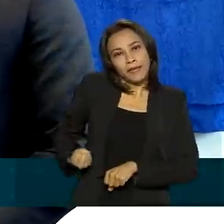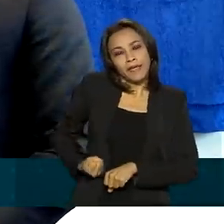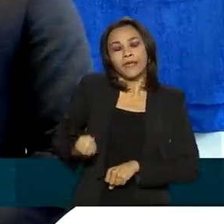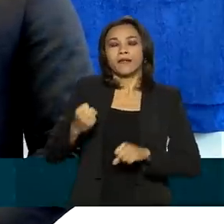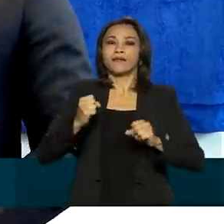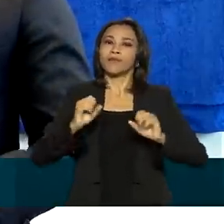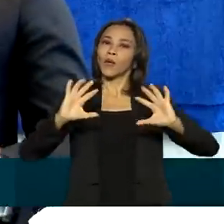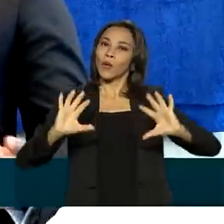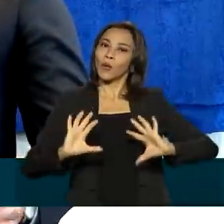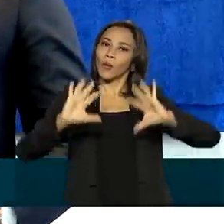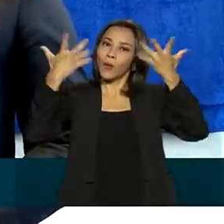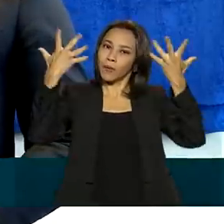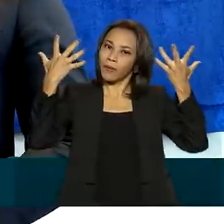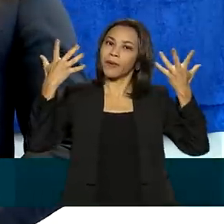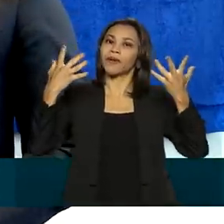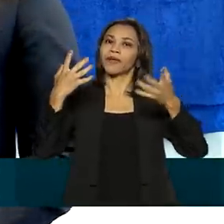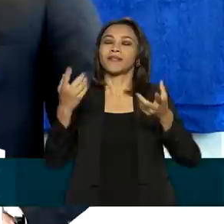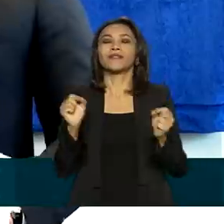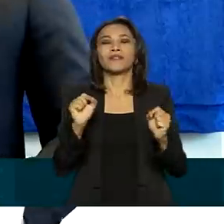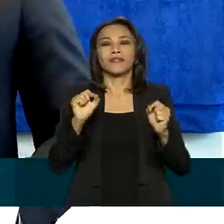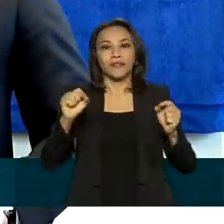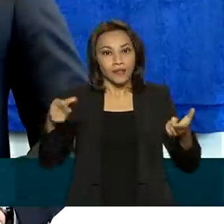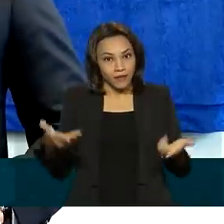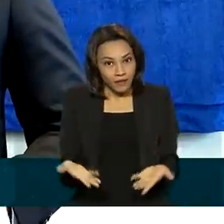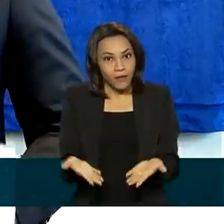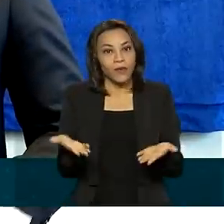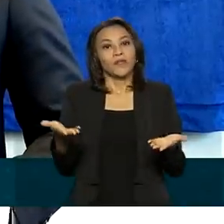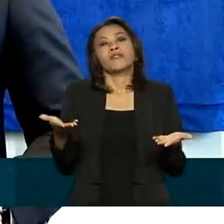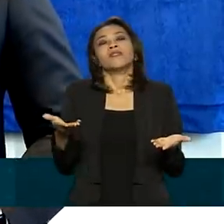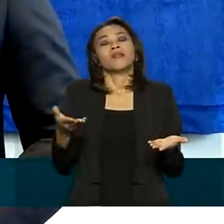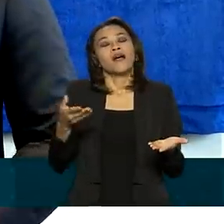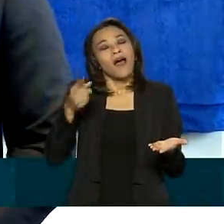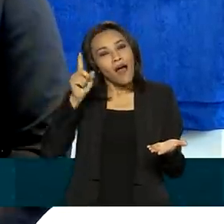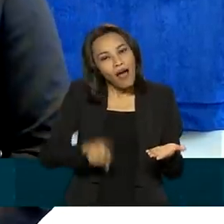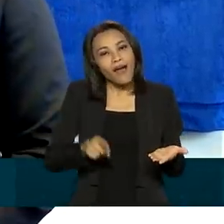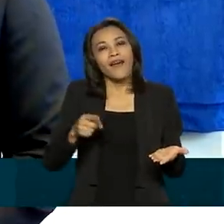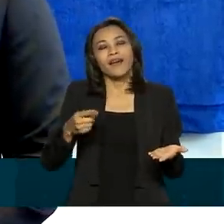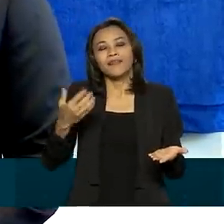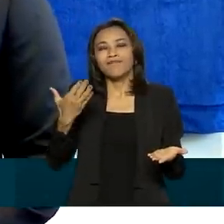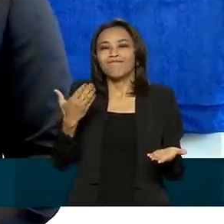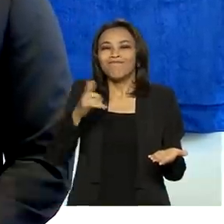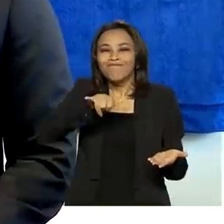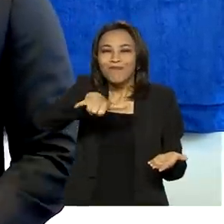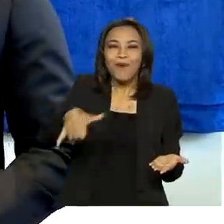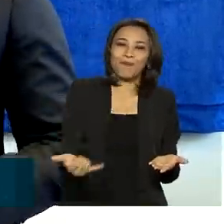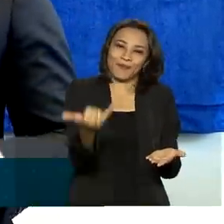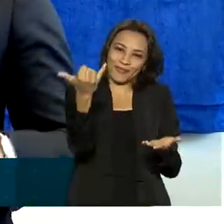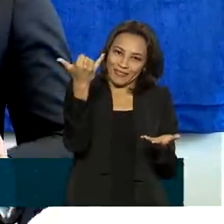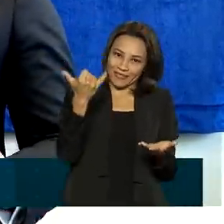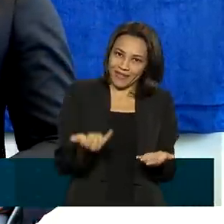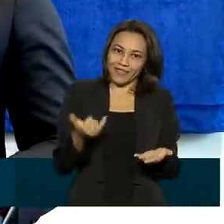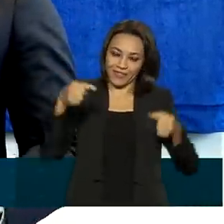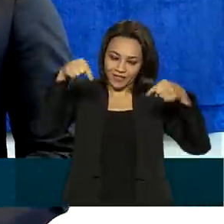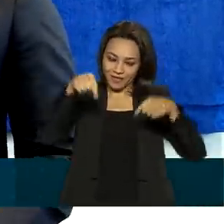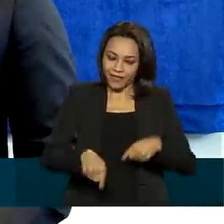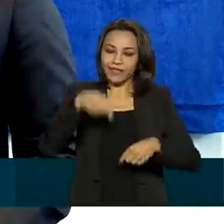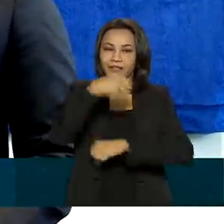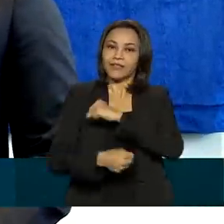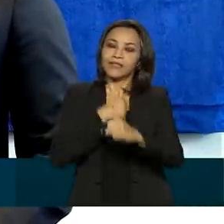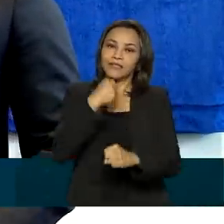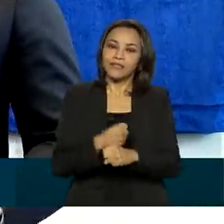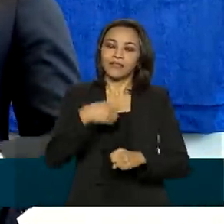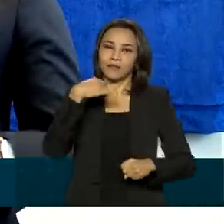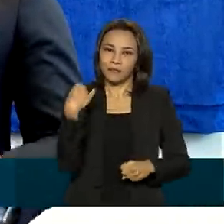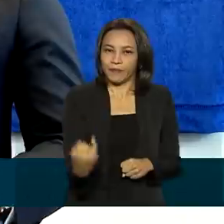no seio da Comunidade das Nações. É, portanto, presidente, muito oportuno, muito auspicioso que, nesse ano tão importante,